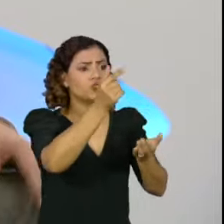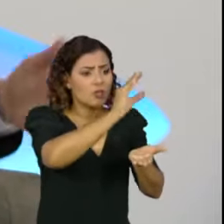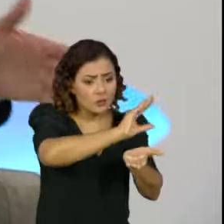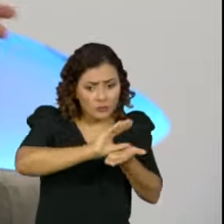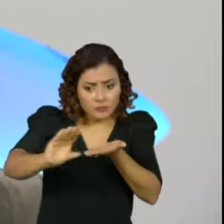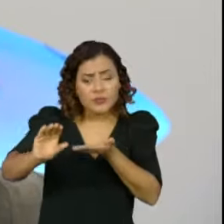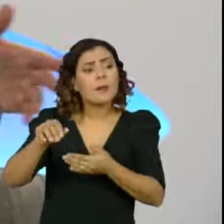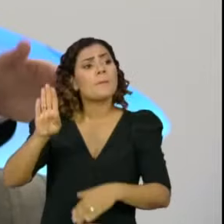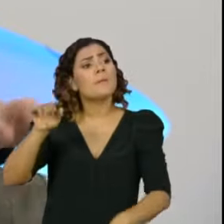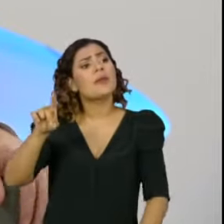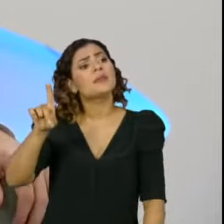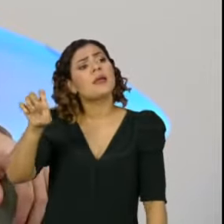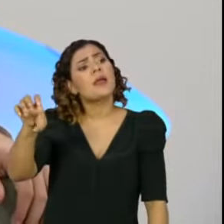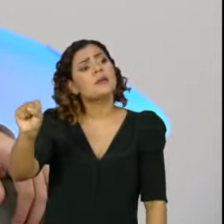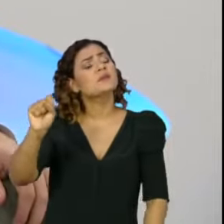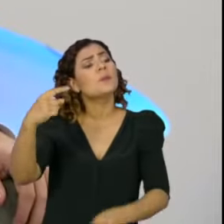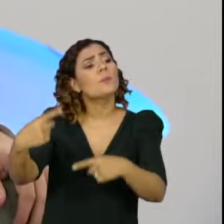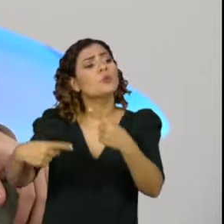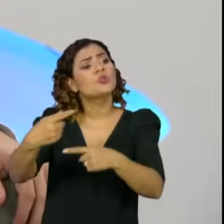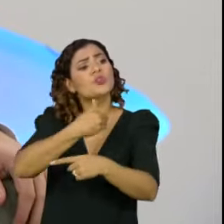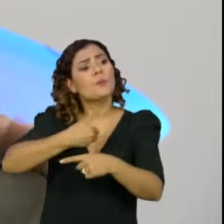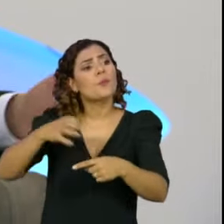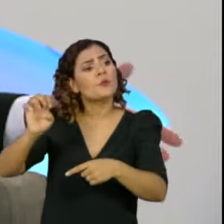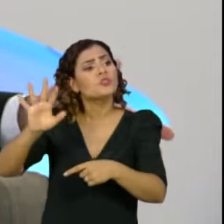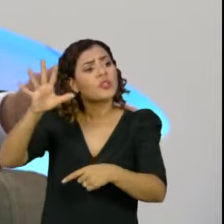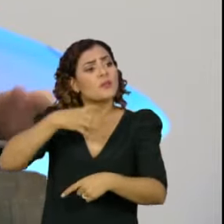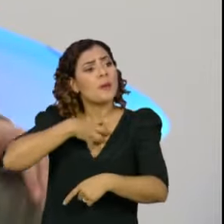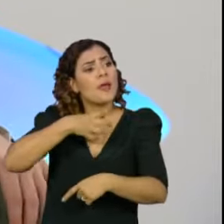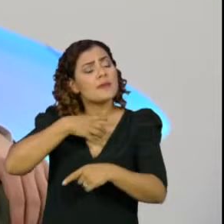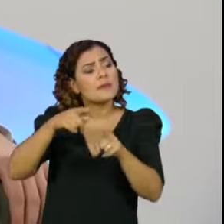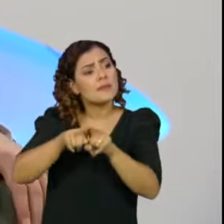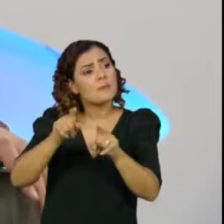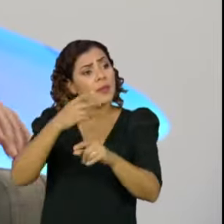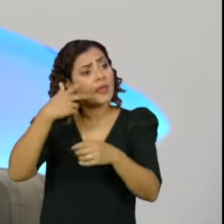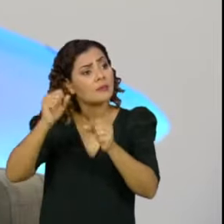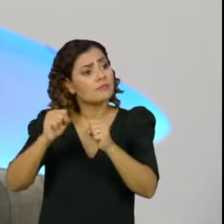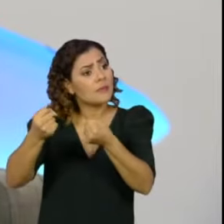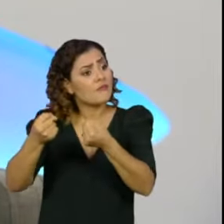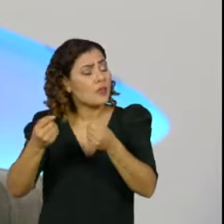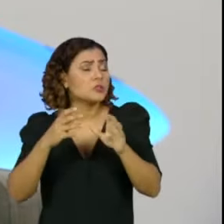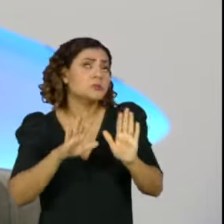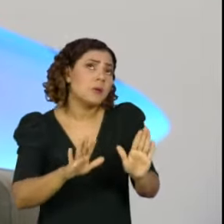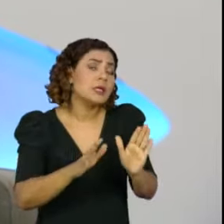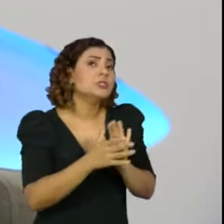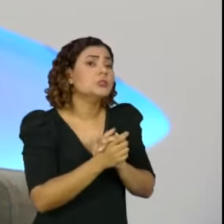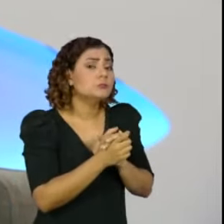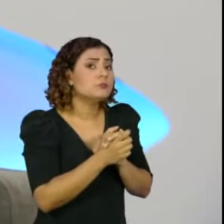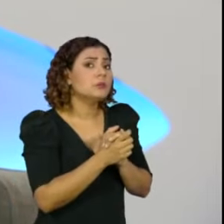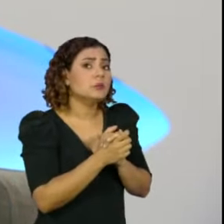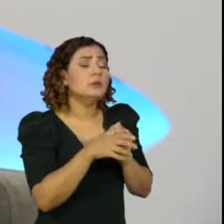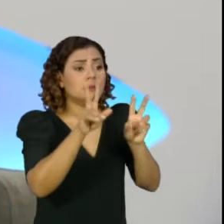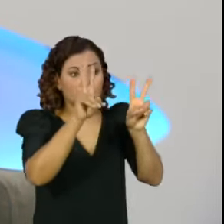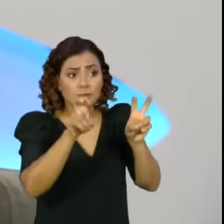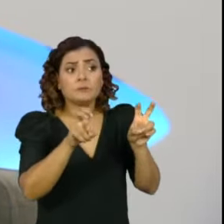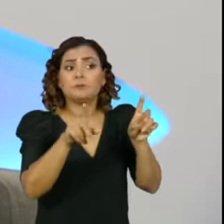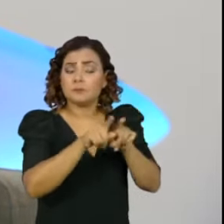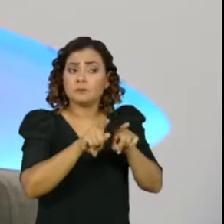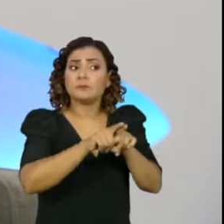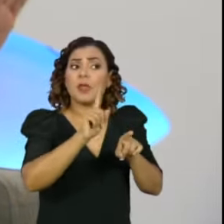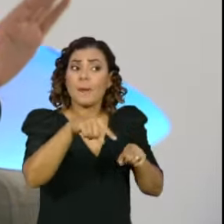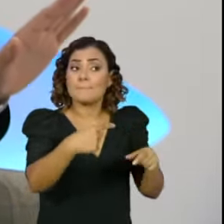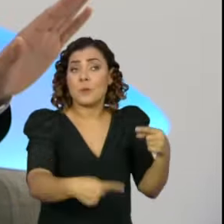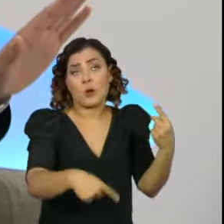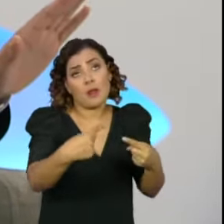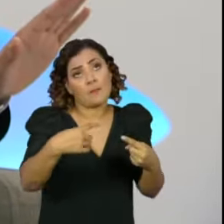o BNDES, por exemplo, para as políticas públicas do estado da Bahia, que ele defende tão bem. Então, esse também é um ponto que acaba sendo um ponto